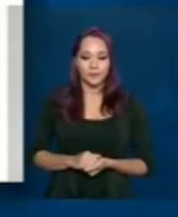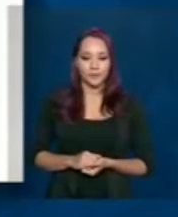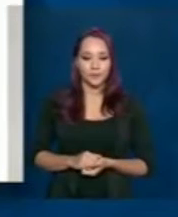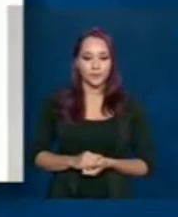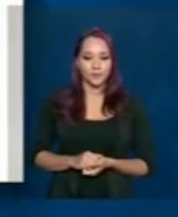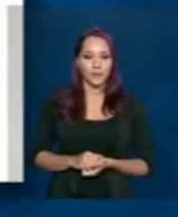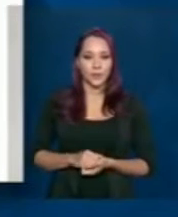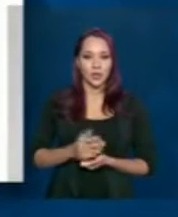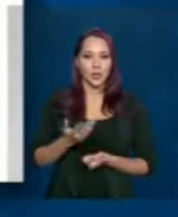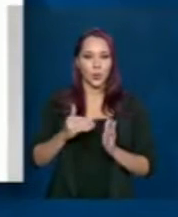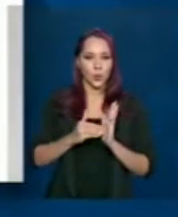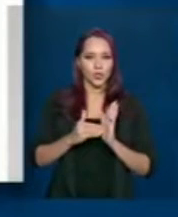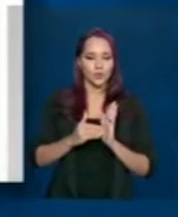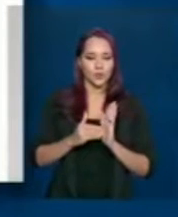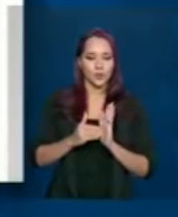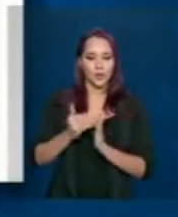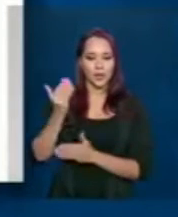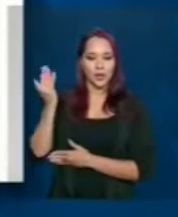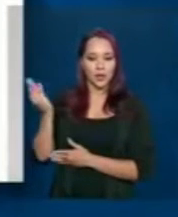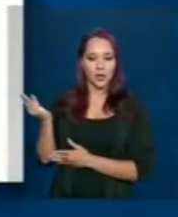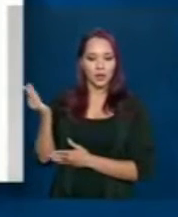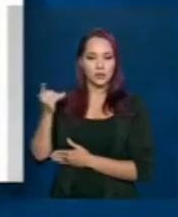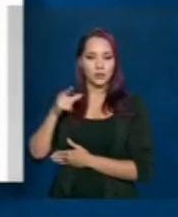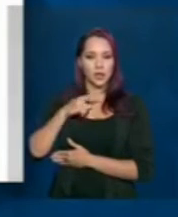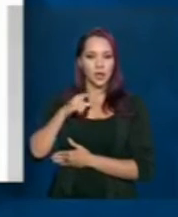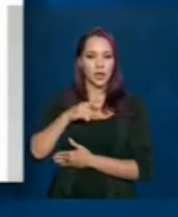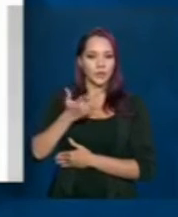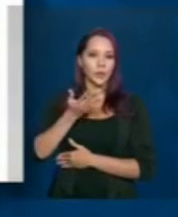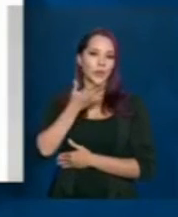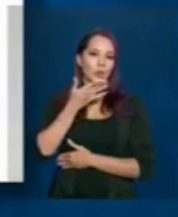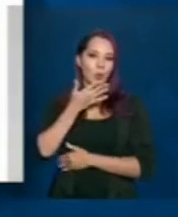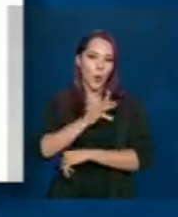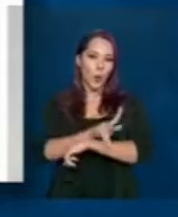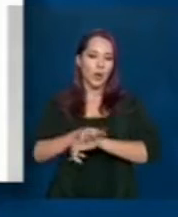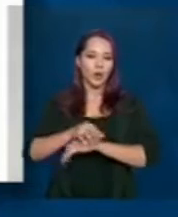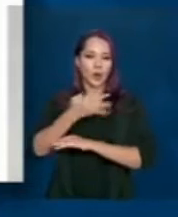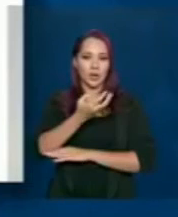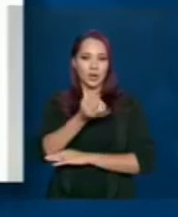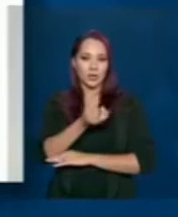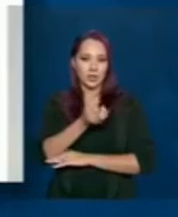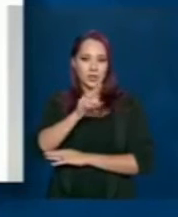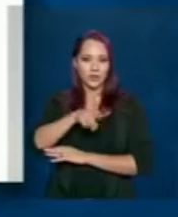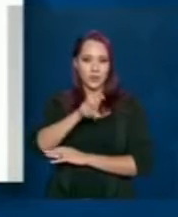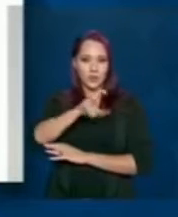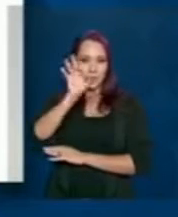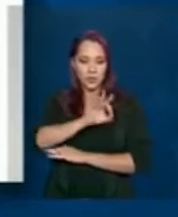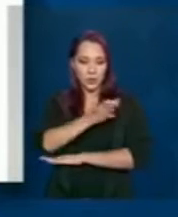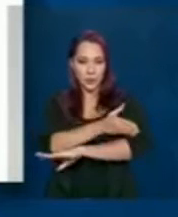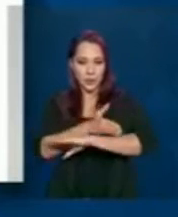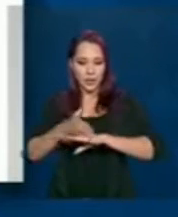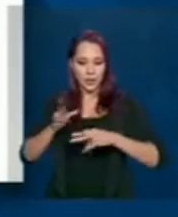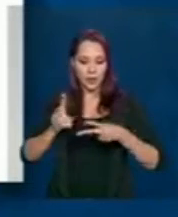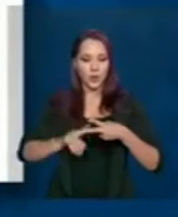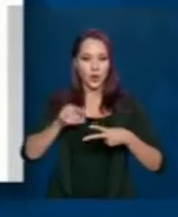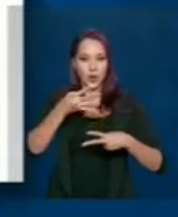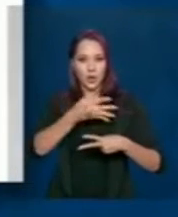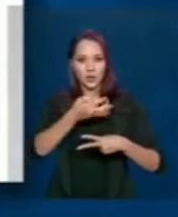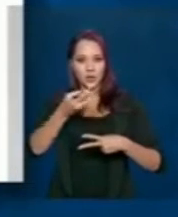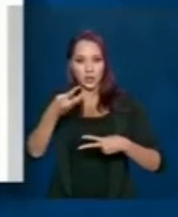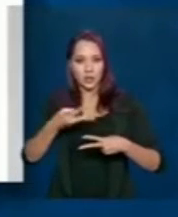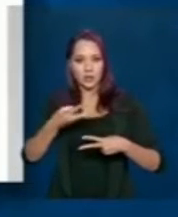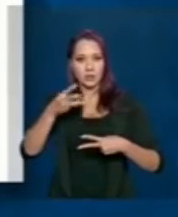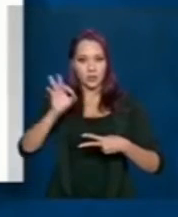só o último é a questão de distribuição por raça-cor nós temos 46,5% da cor branca 43